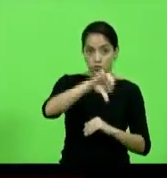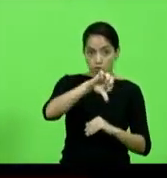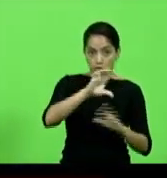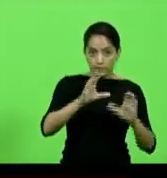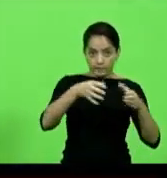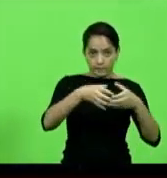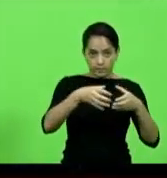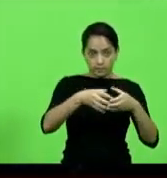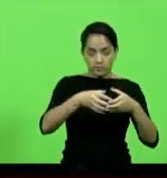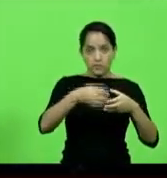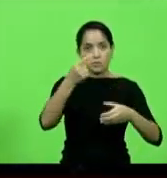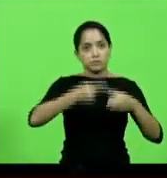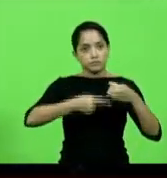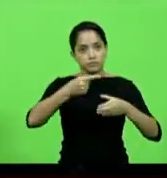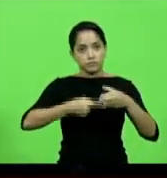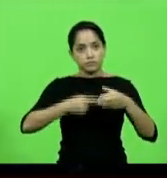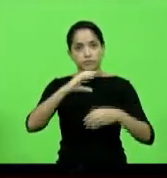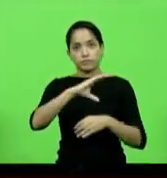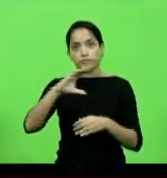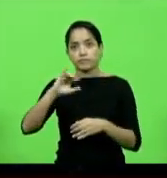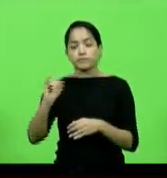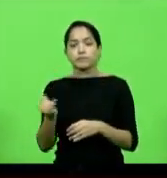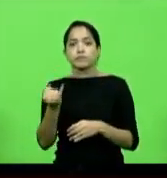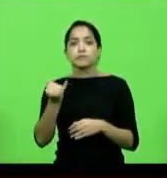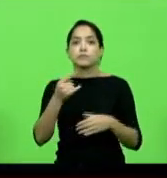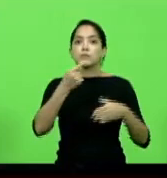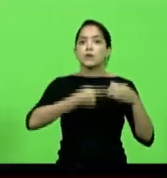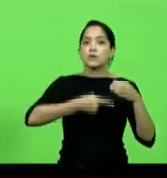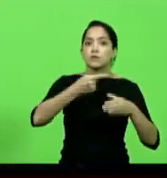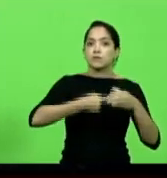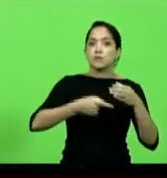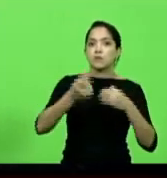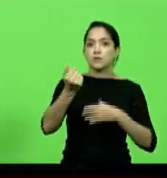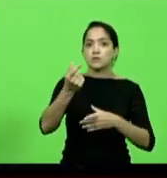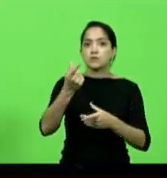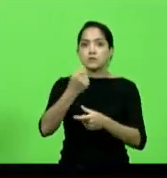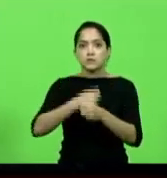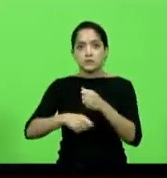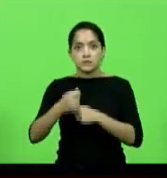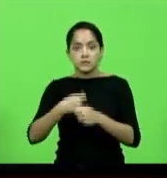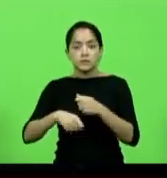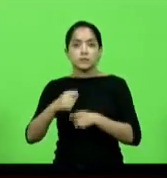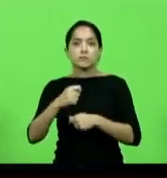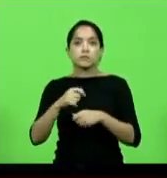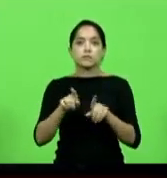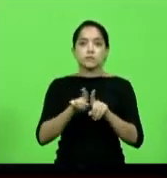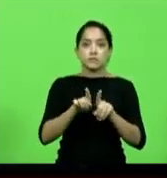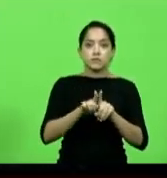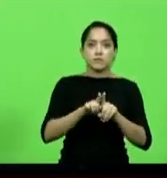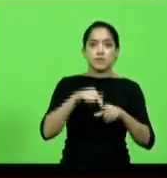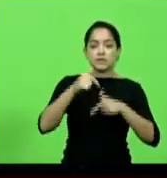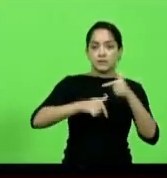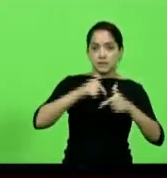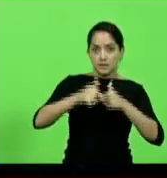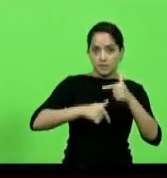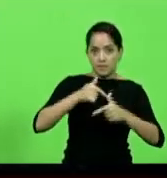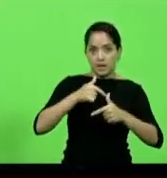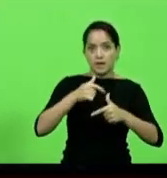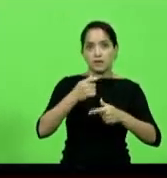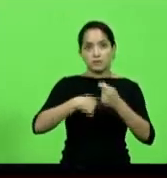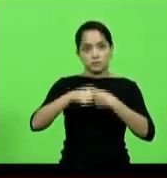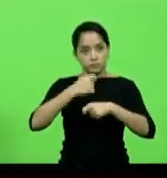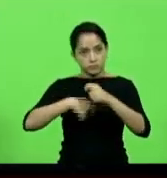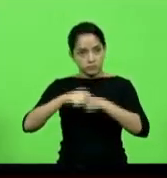Comissão de Constituição e Justiça, Comissão de Finanças e Tributação, Comissão do Trabalho, Administração e